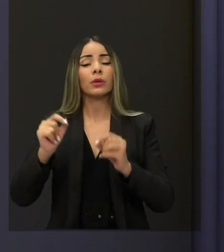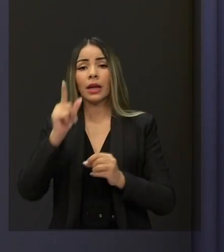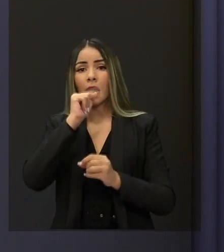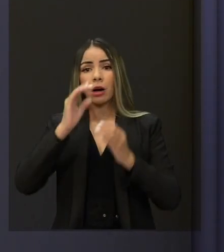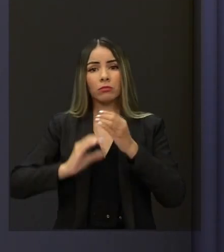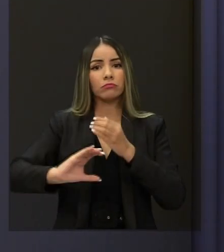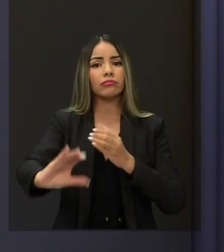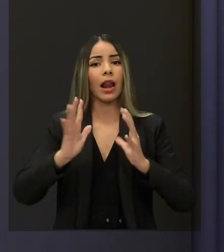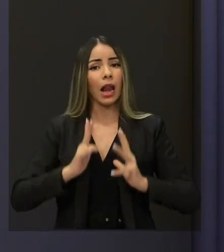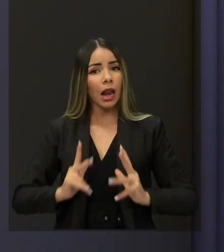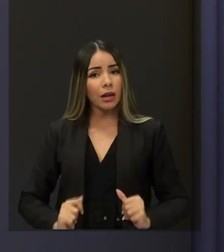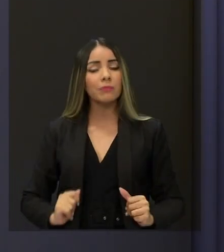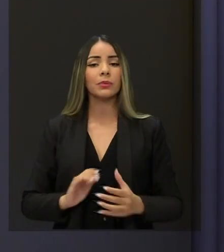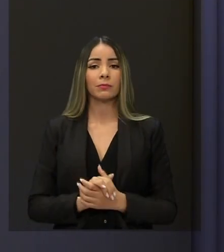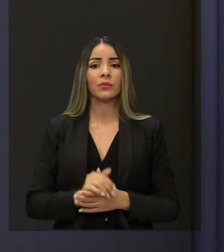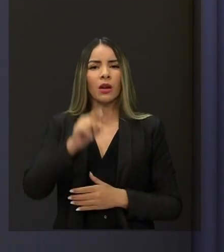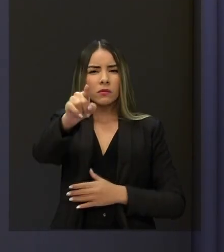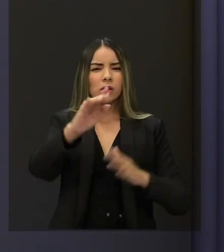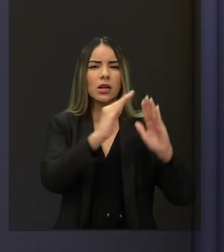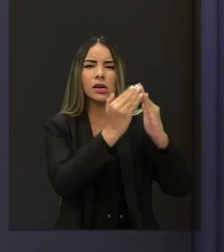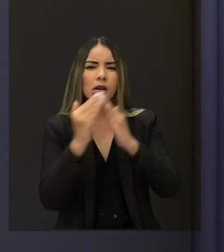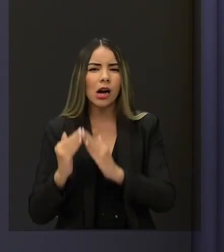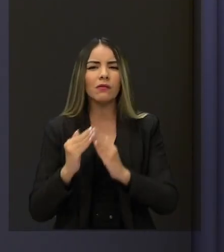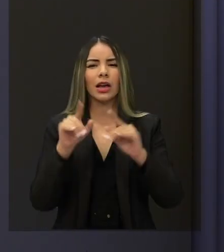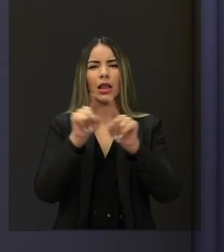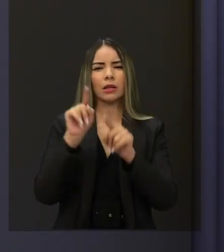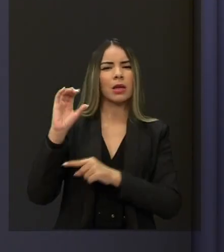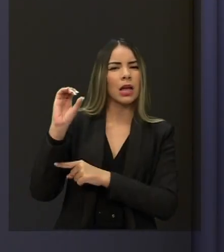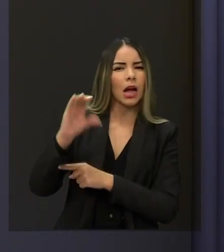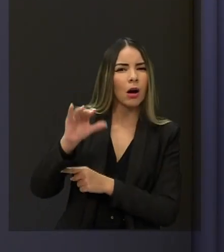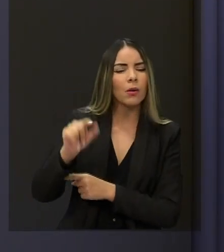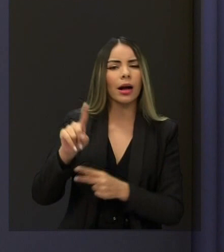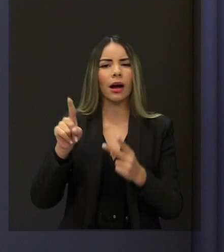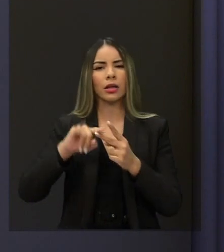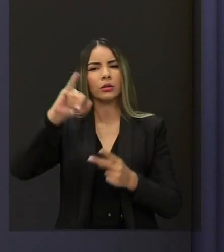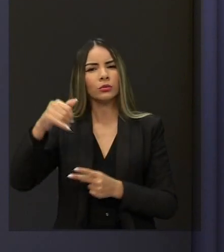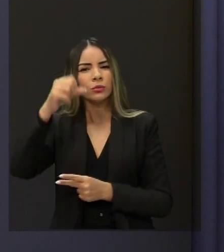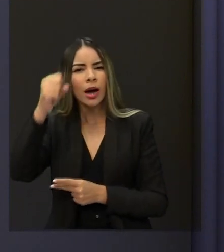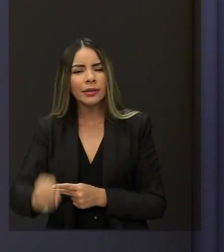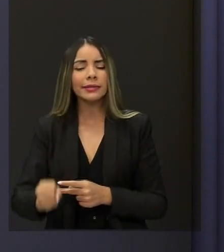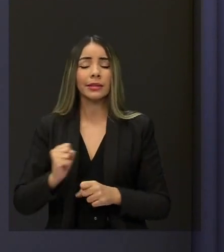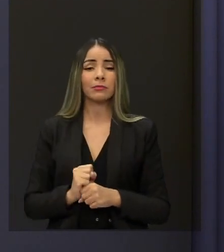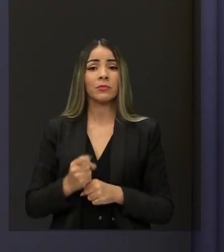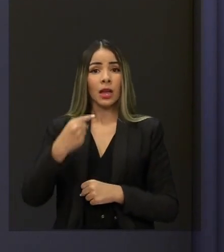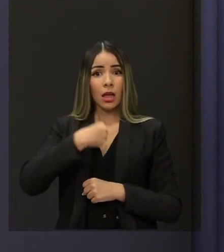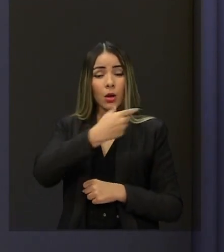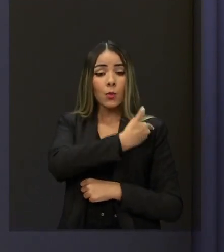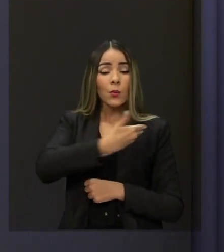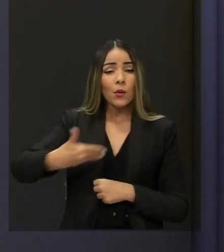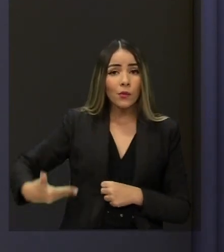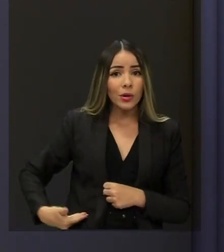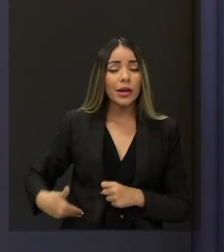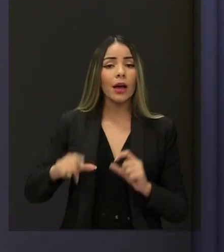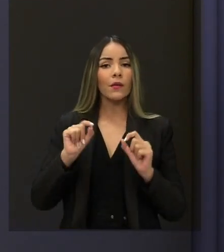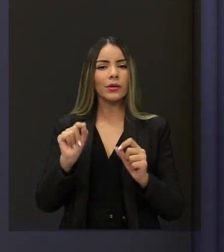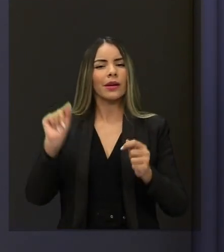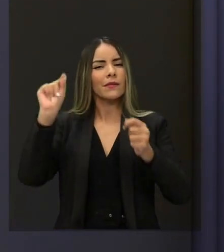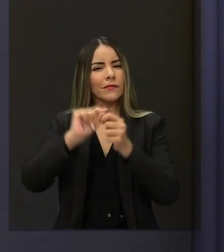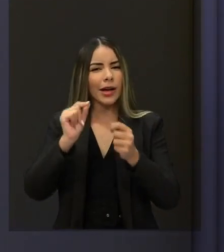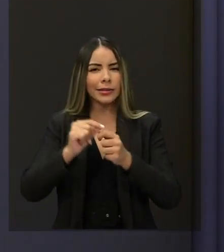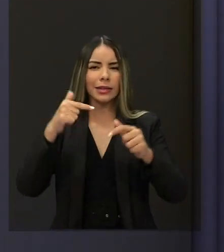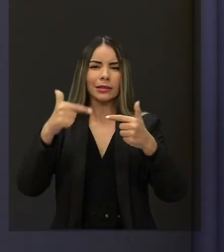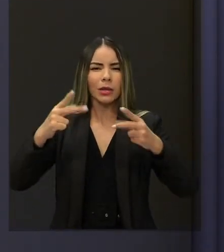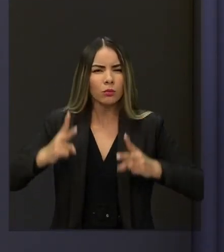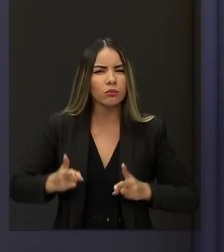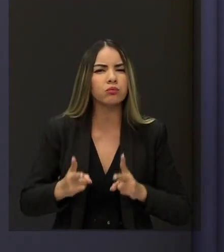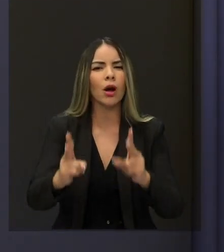sanitário. Você da periferia de Fortaleza, de Calcaia, de Juazeiro, eu sou governador para fazer essa continuidade,